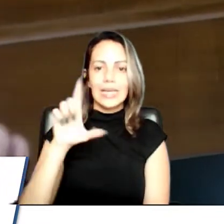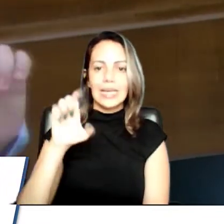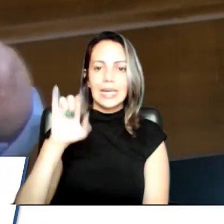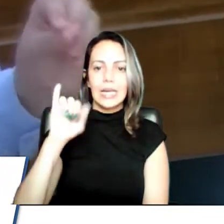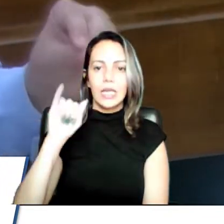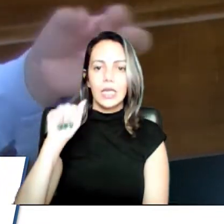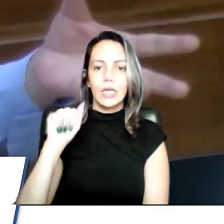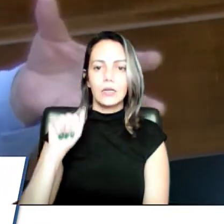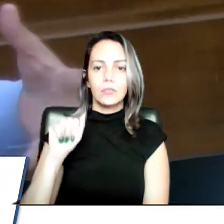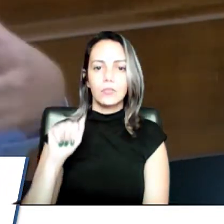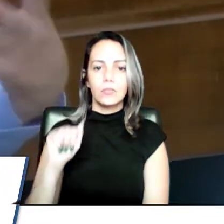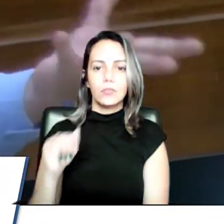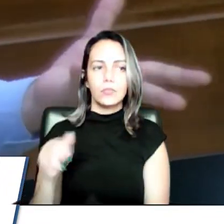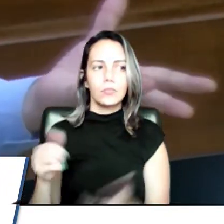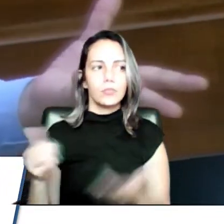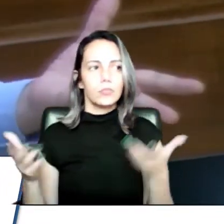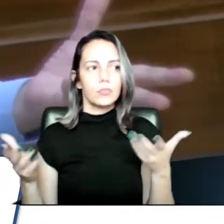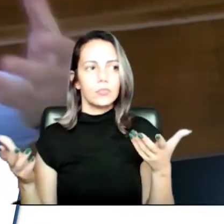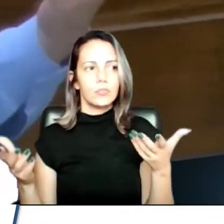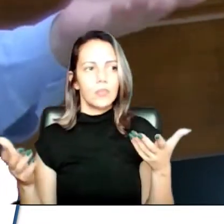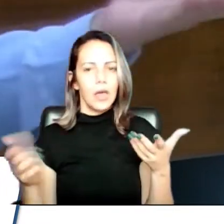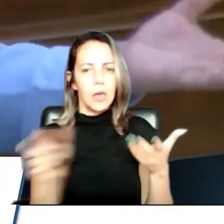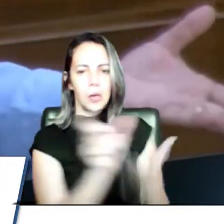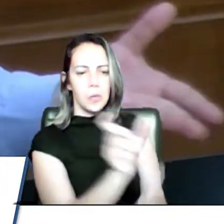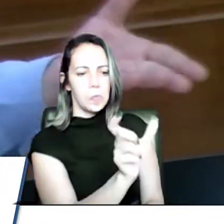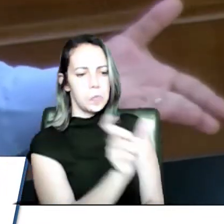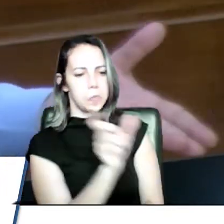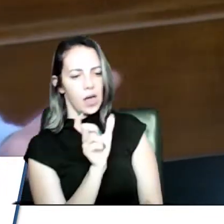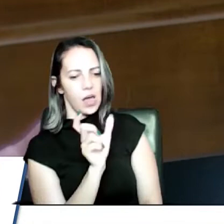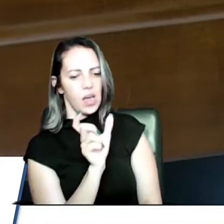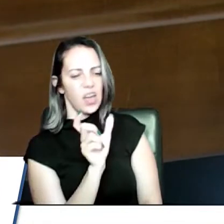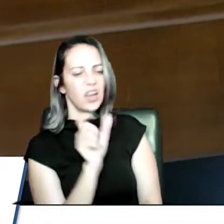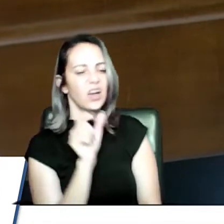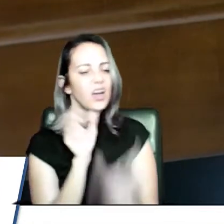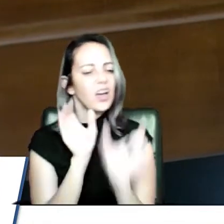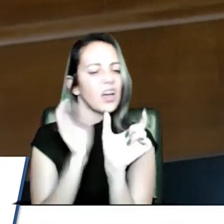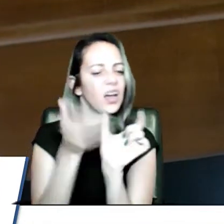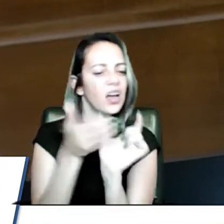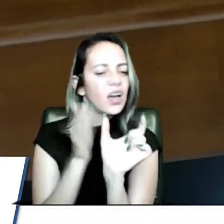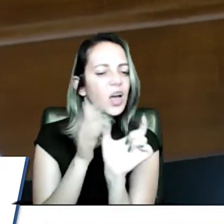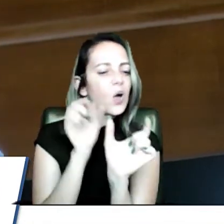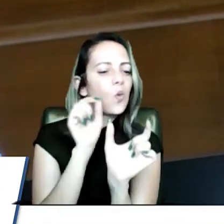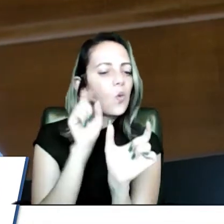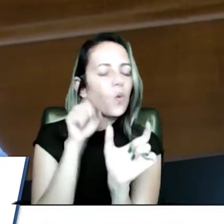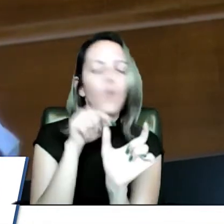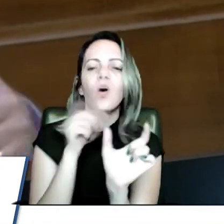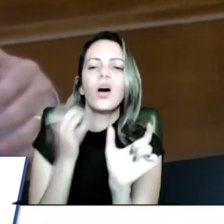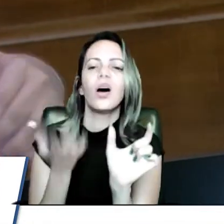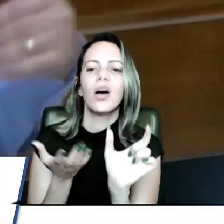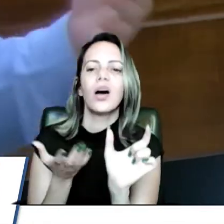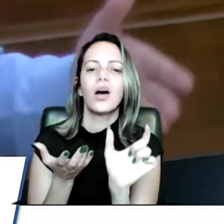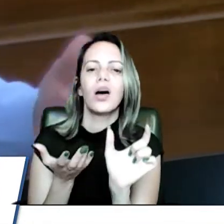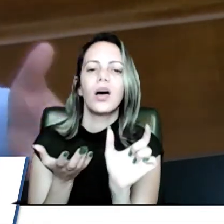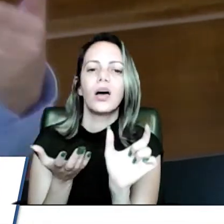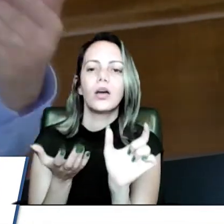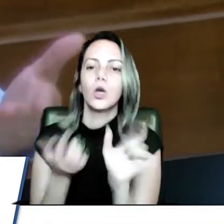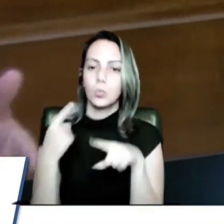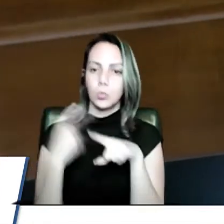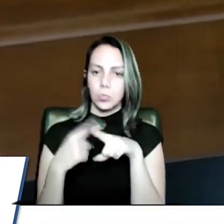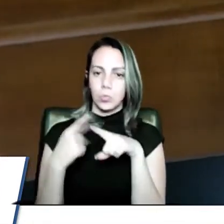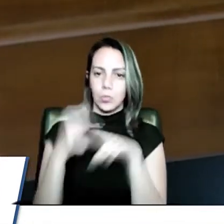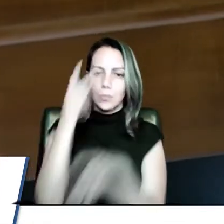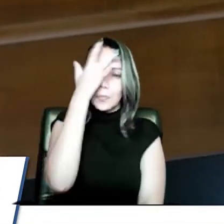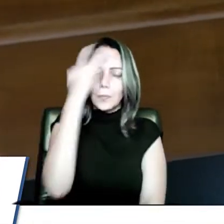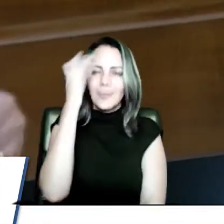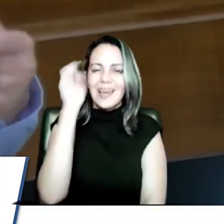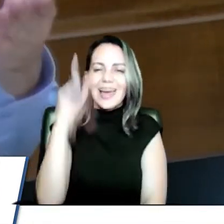outra coisa, estava uma coisa tão... Eu fui atrás para saber o que significa o que está escrito aqui. Porque a pessoa que está ali, muito simples, a gente viu